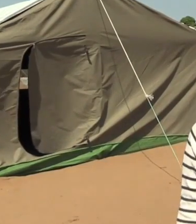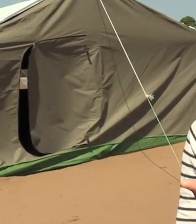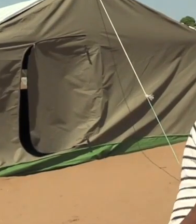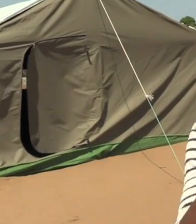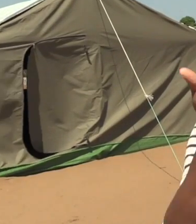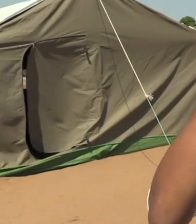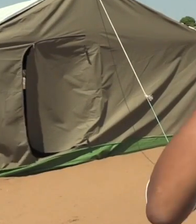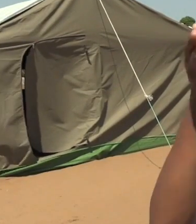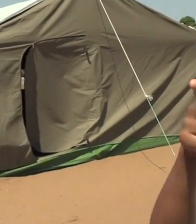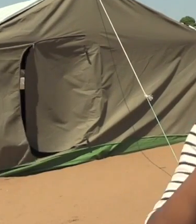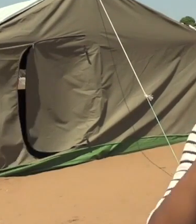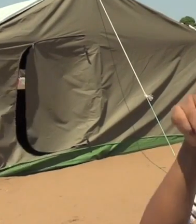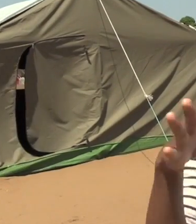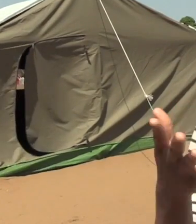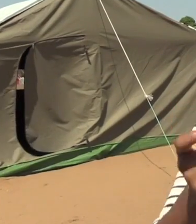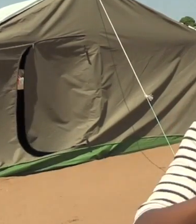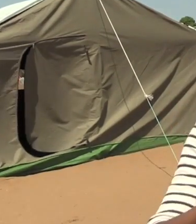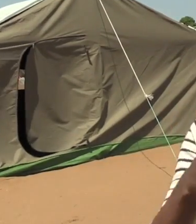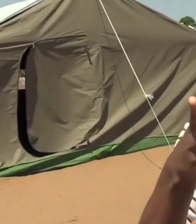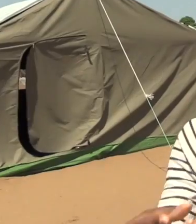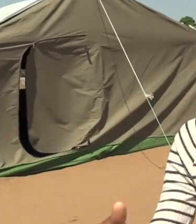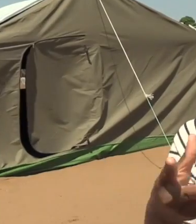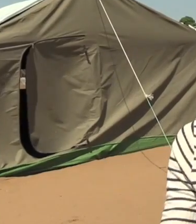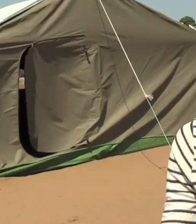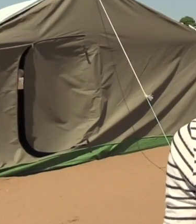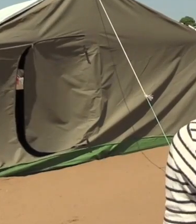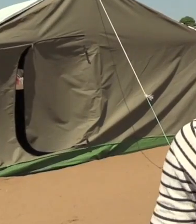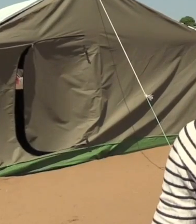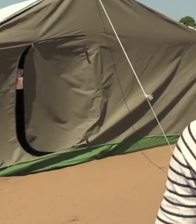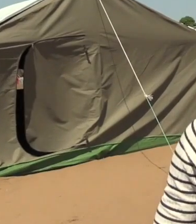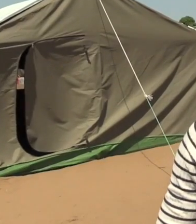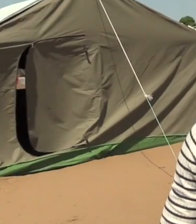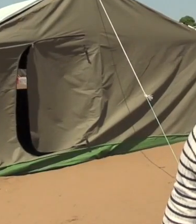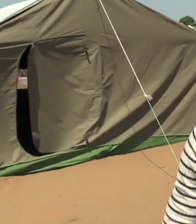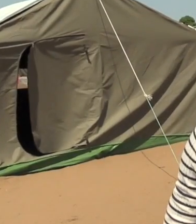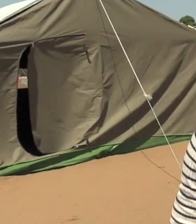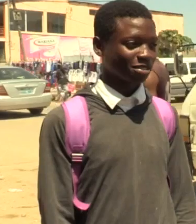Sinais. Conheça os sinais dos espaços e material escolar básico.